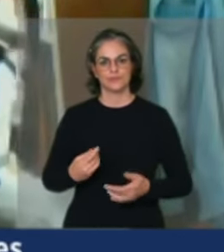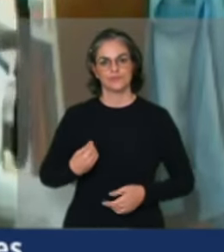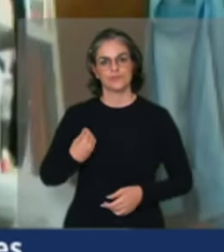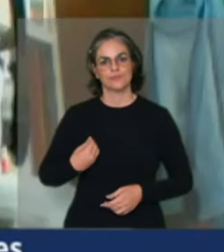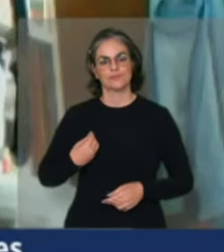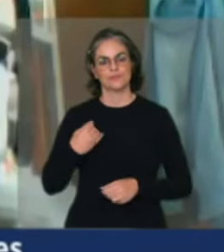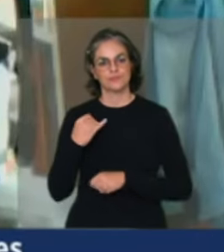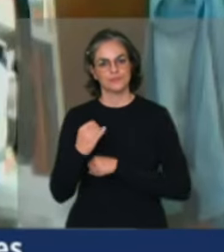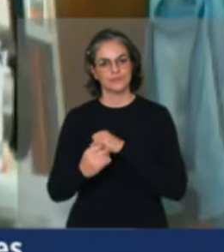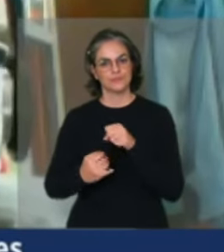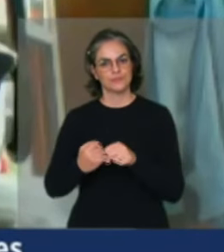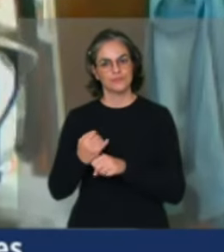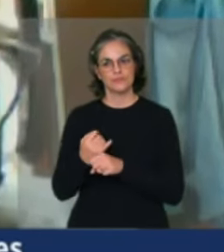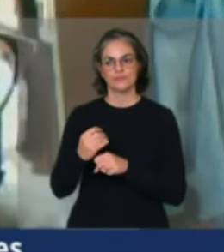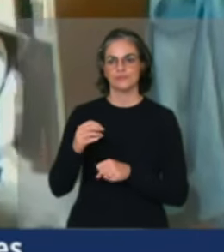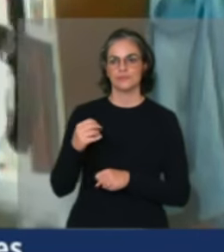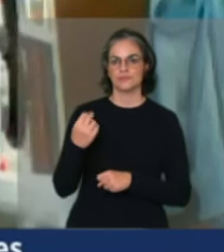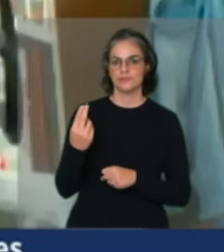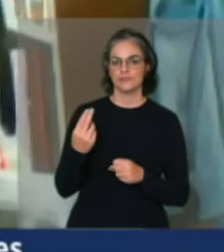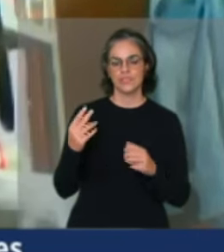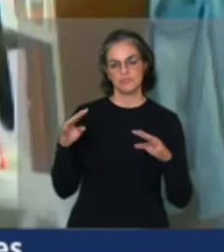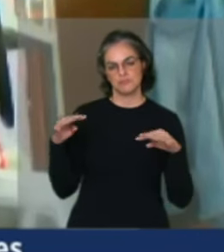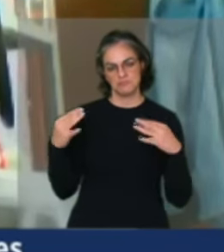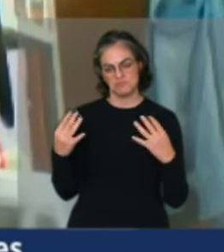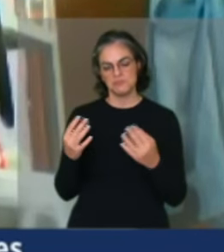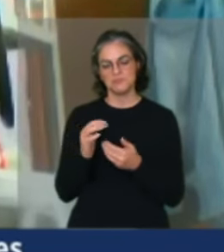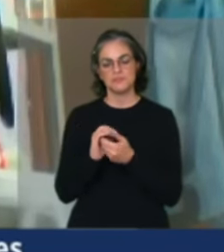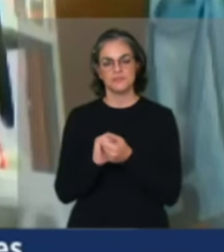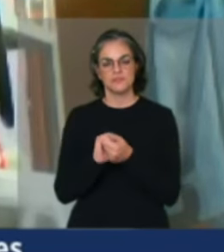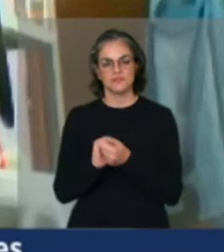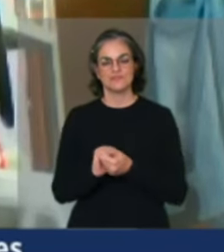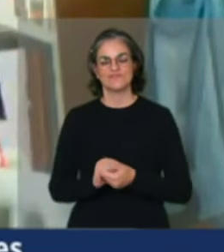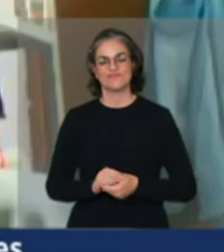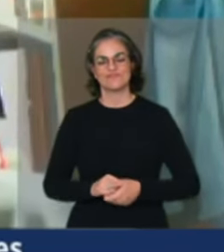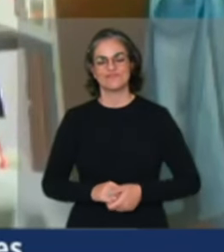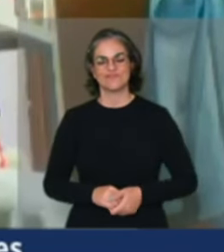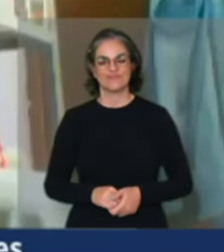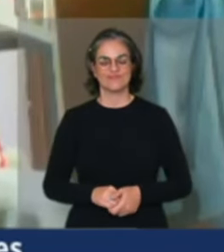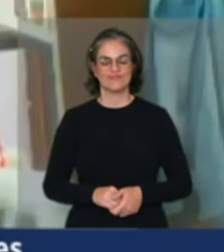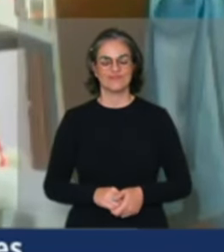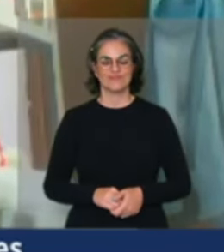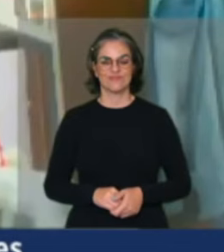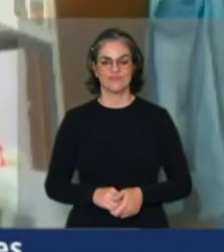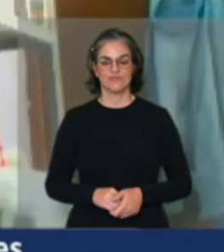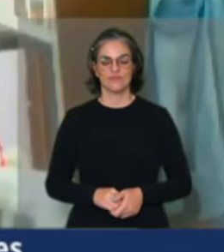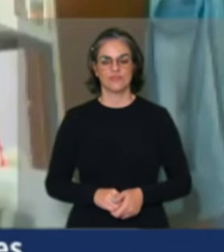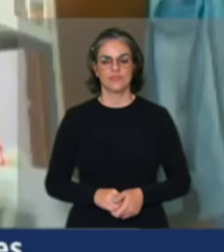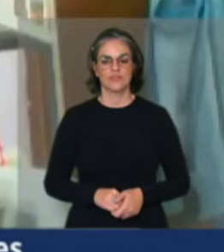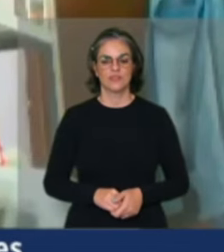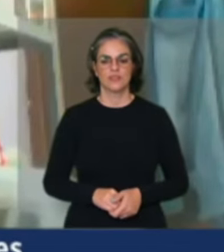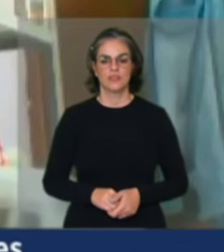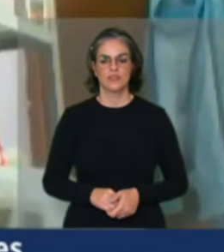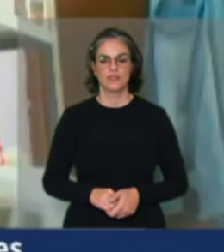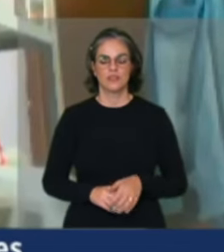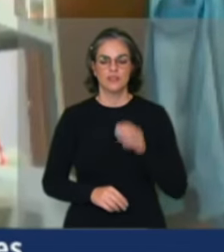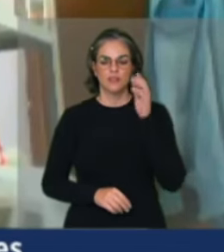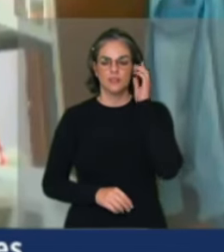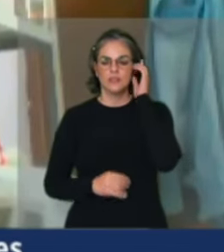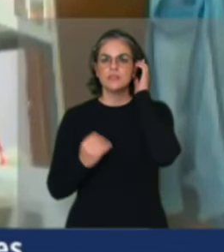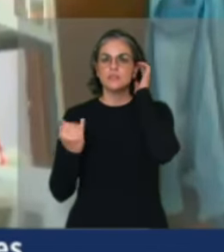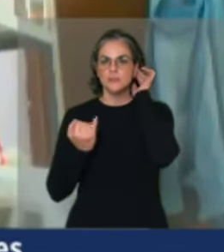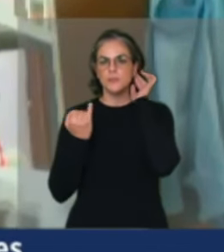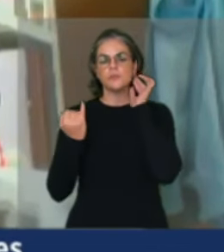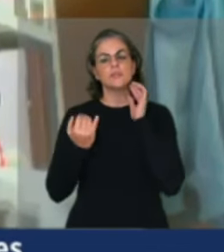sociais. Então, acho que para começar, acho que reafirmar a importância desse